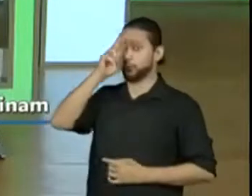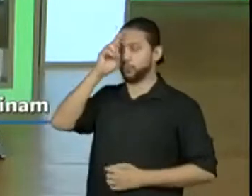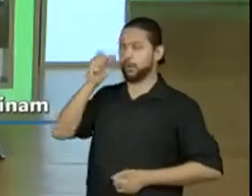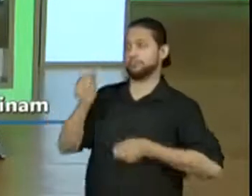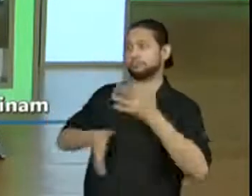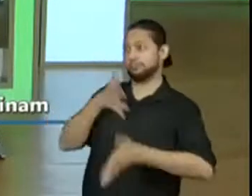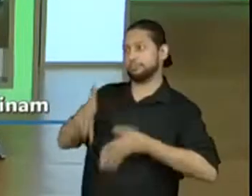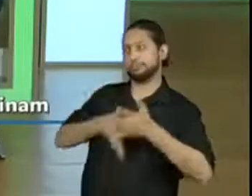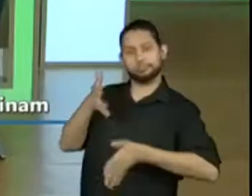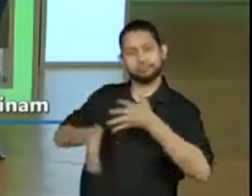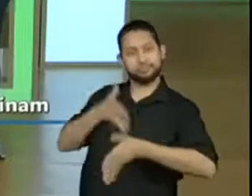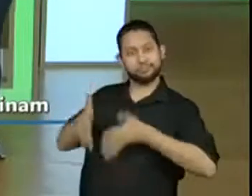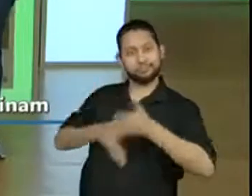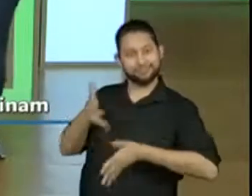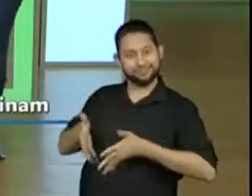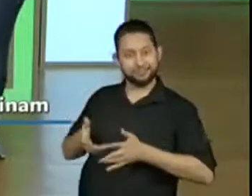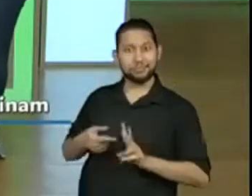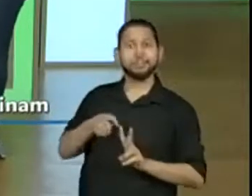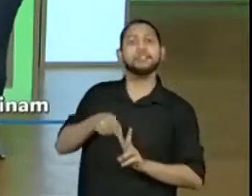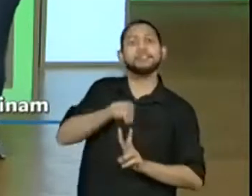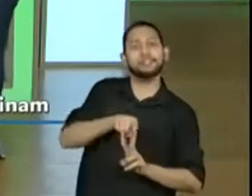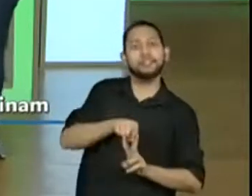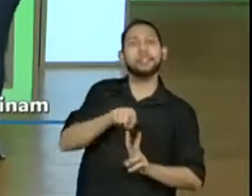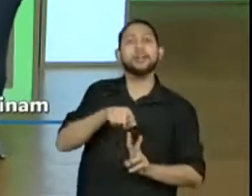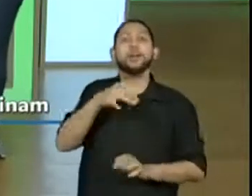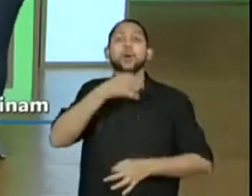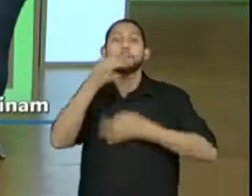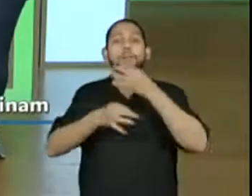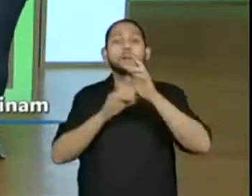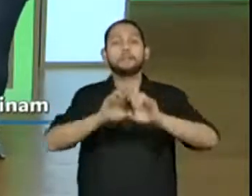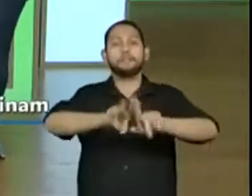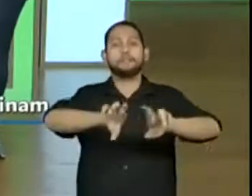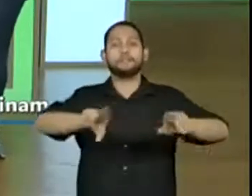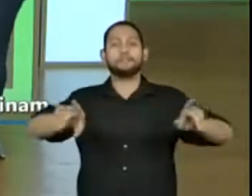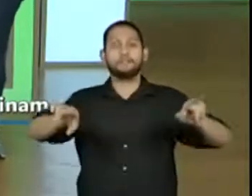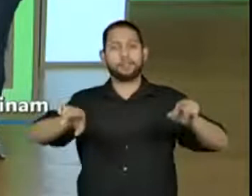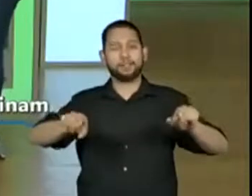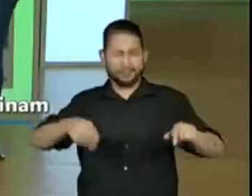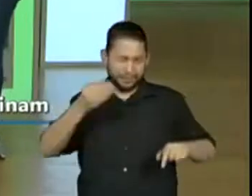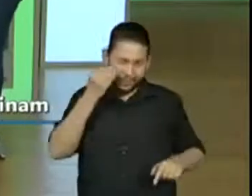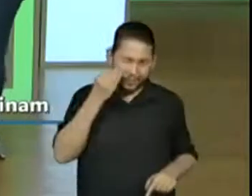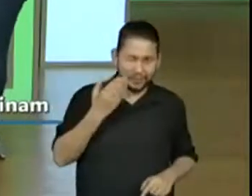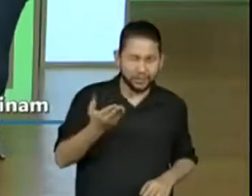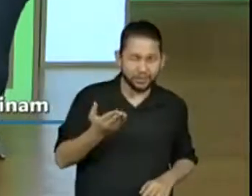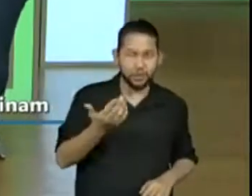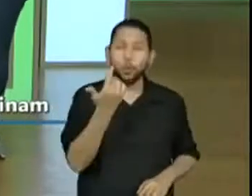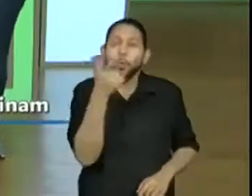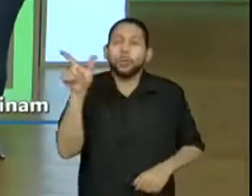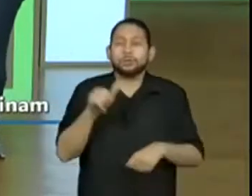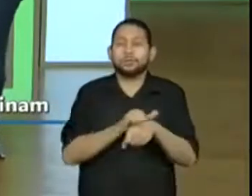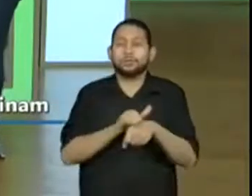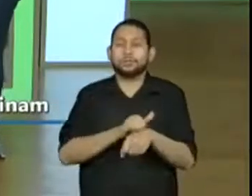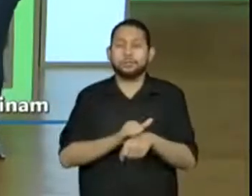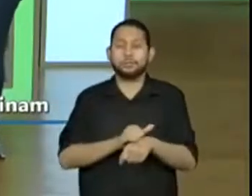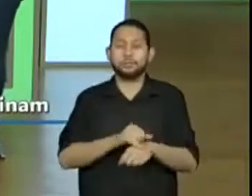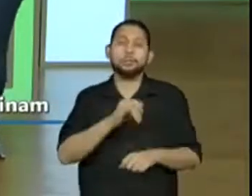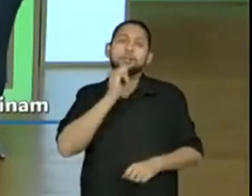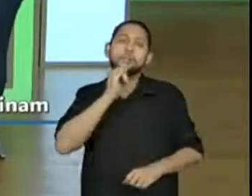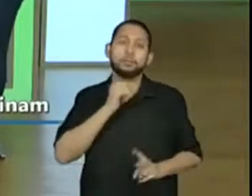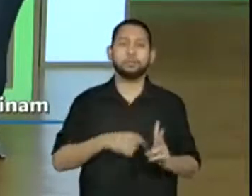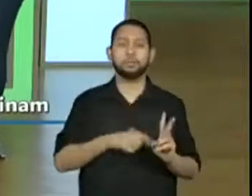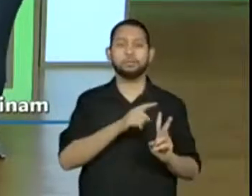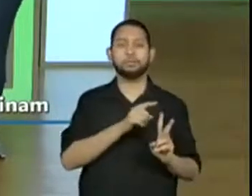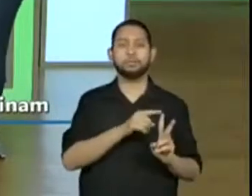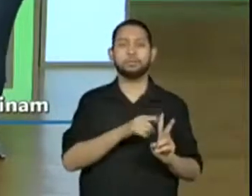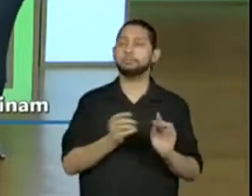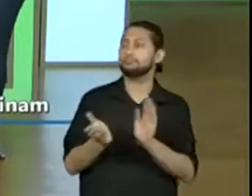verdadeiro. É uma sugestão. coloque no lugar do rei, talvez que outro desfecho você daria para a história, né? Exatamente.